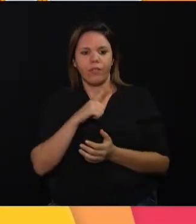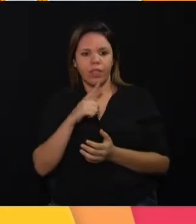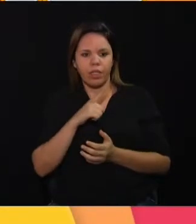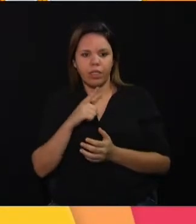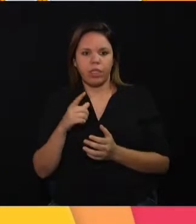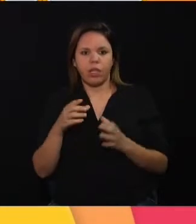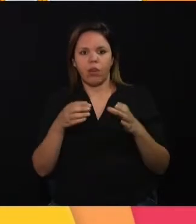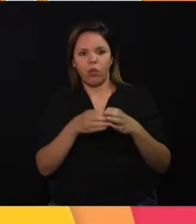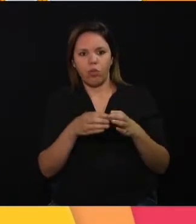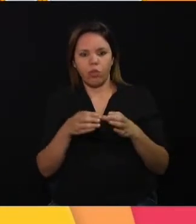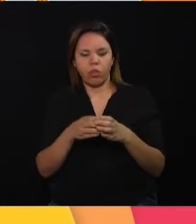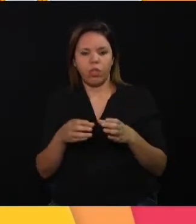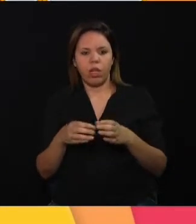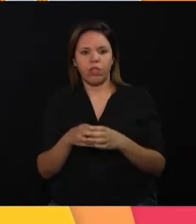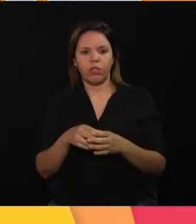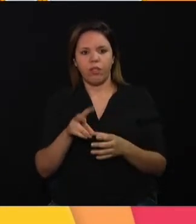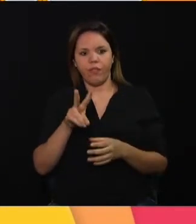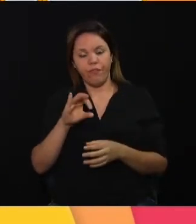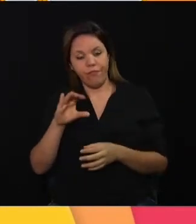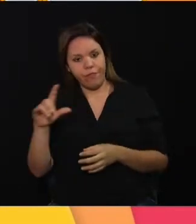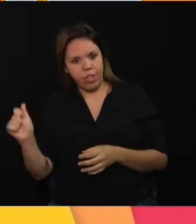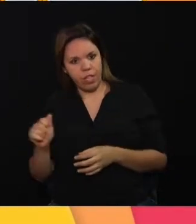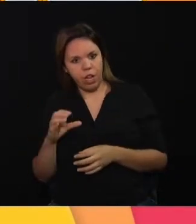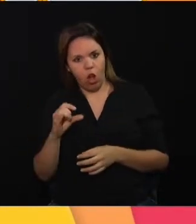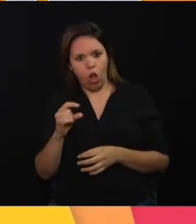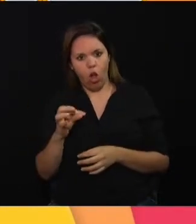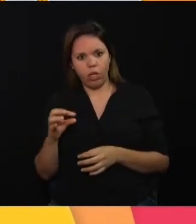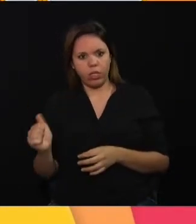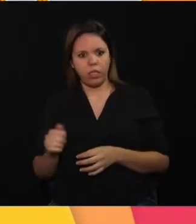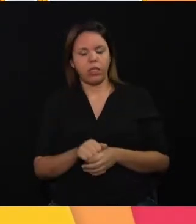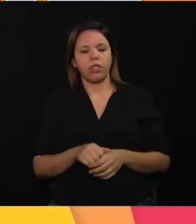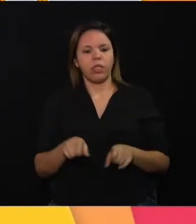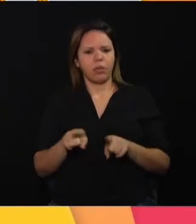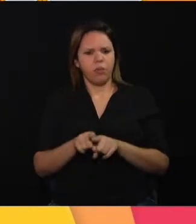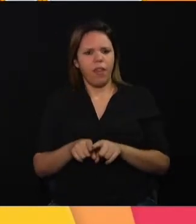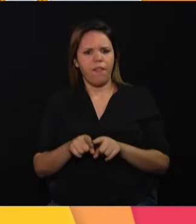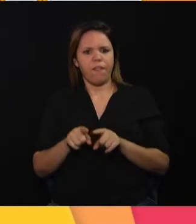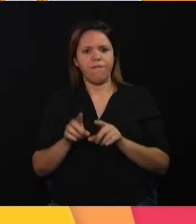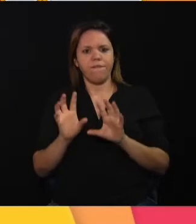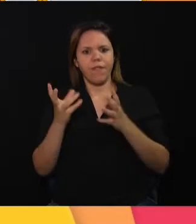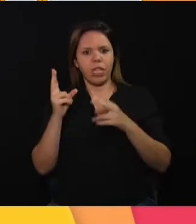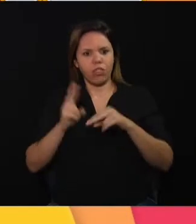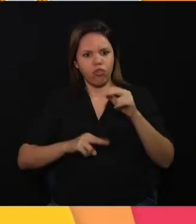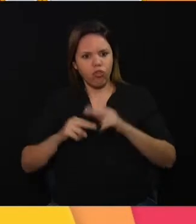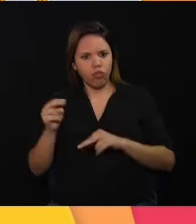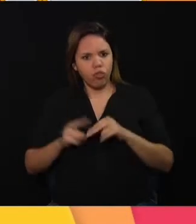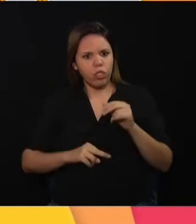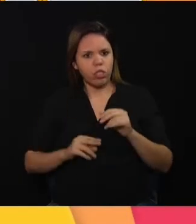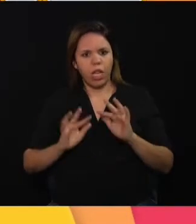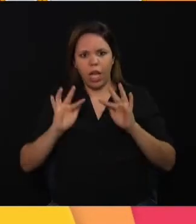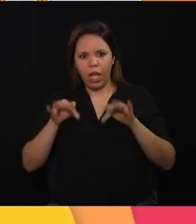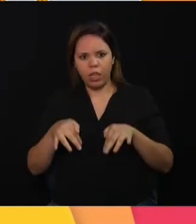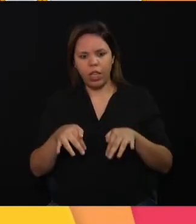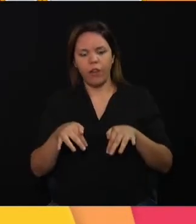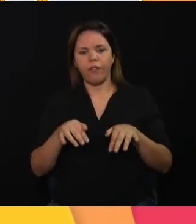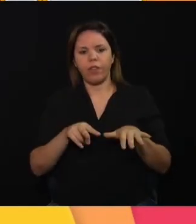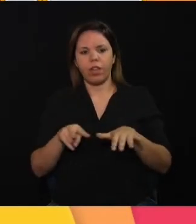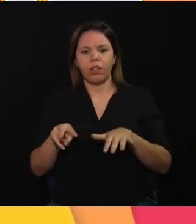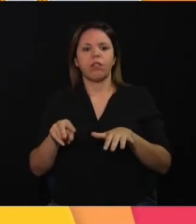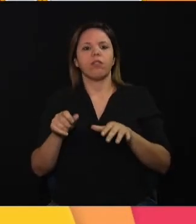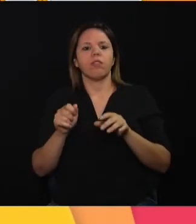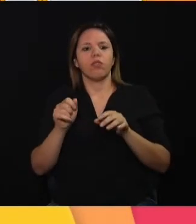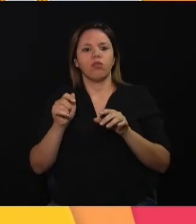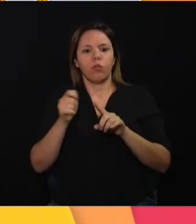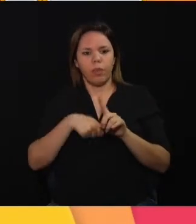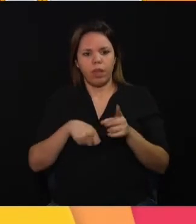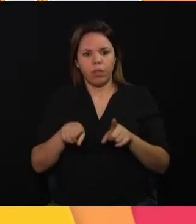Penha. A Vila Costa e Silva não vai ficar de fora. Tem festa junina a partir das 7 da noite até o fim do mês. Na Paróquia